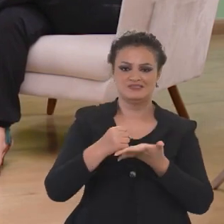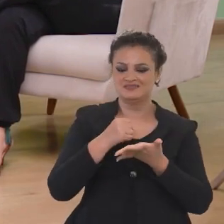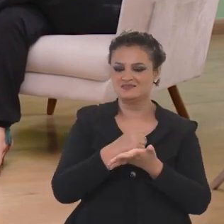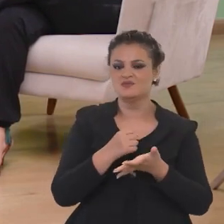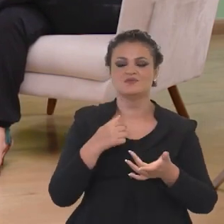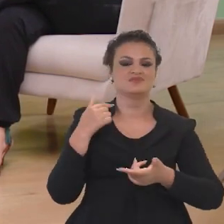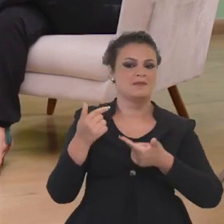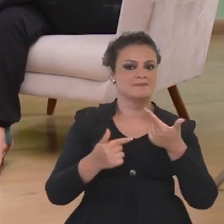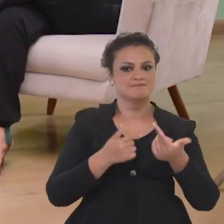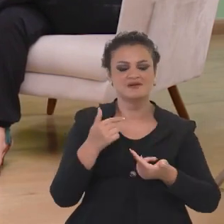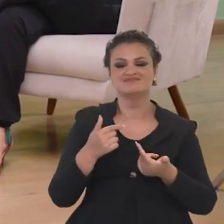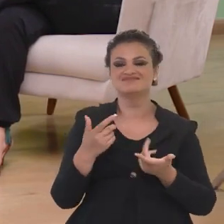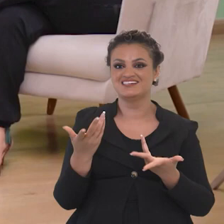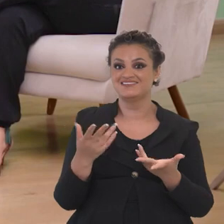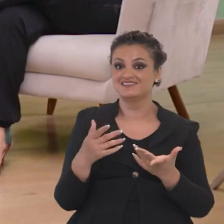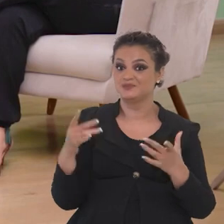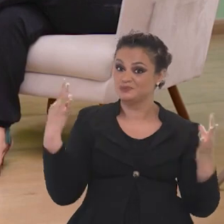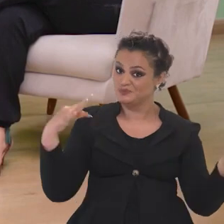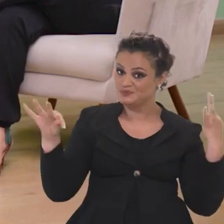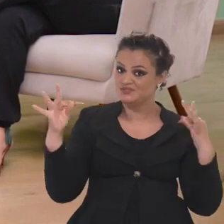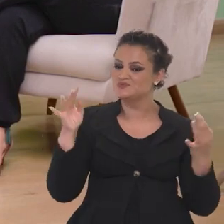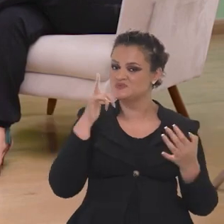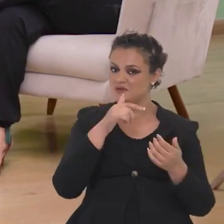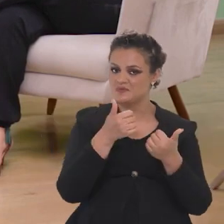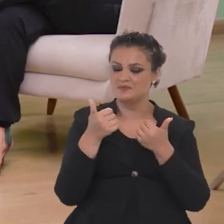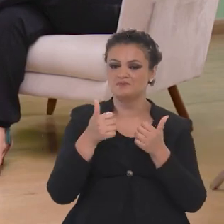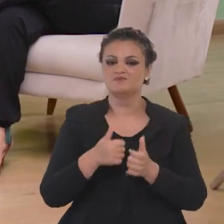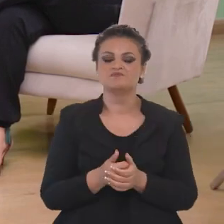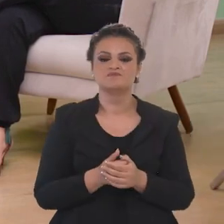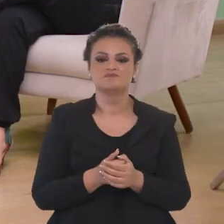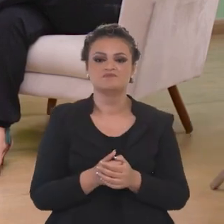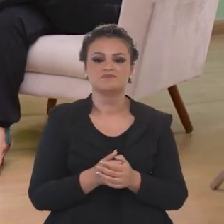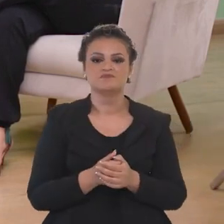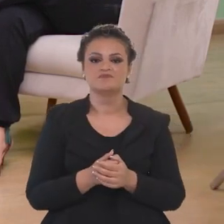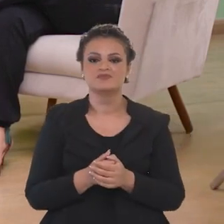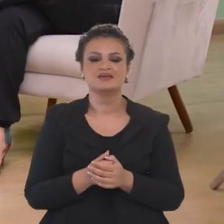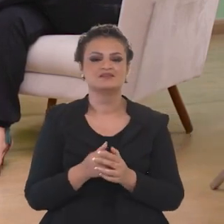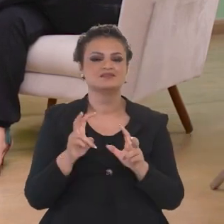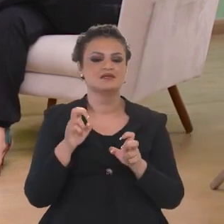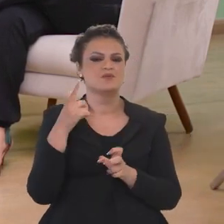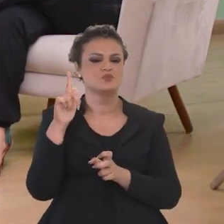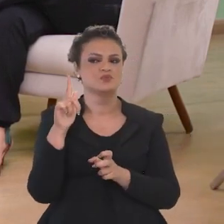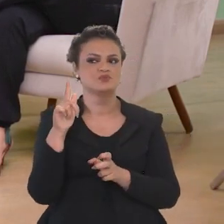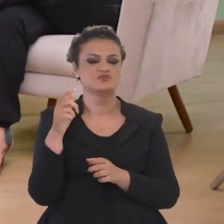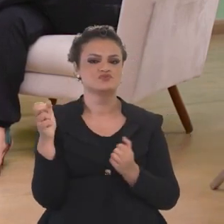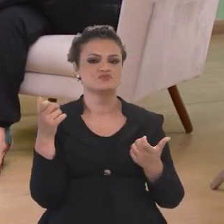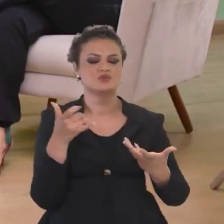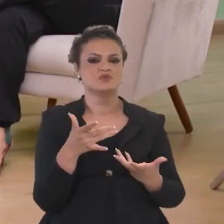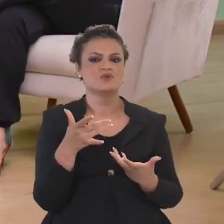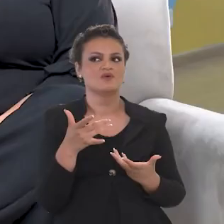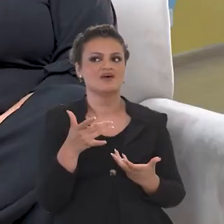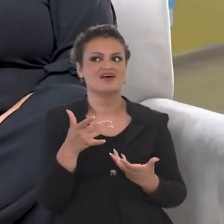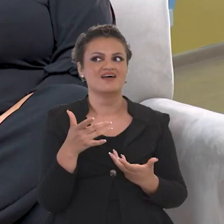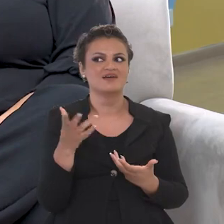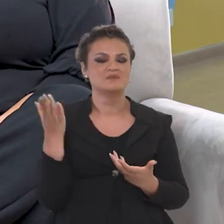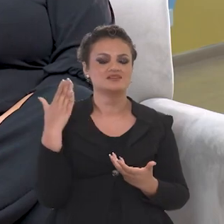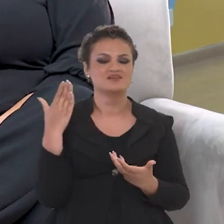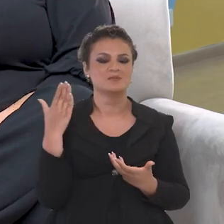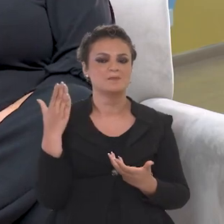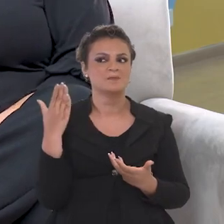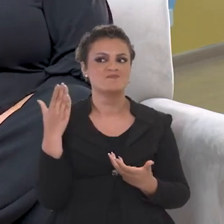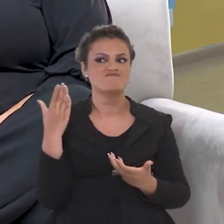contratações, empregabilidade. Então assim, o turismo gera tudo isso. Eu quero voltar numa questão que o senhor falou também